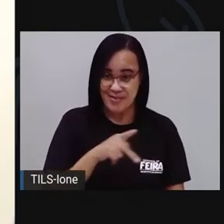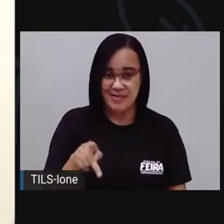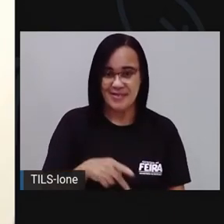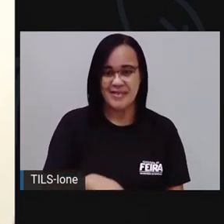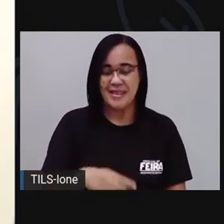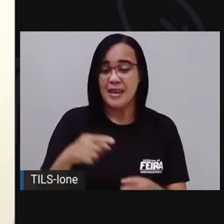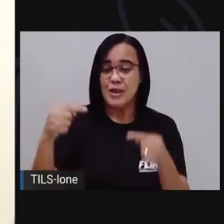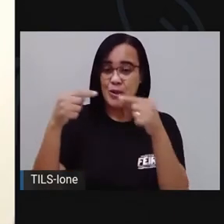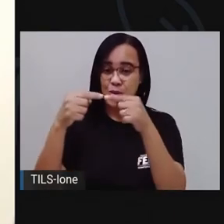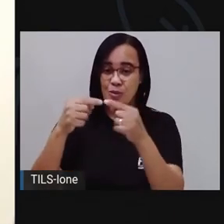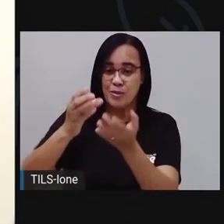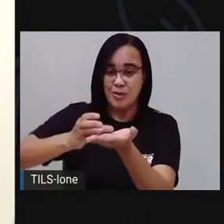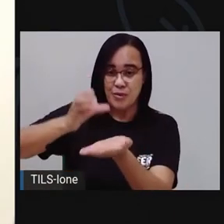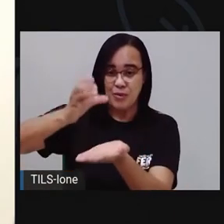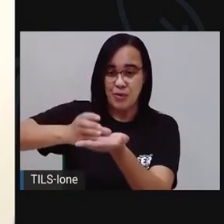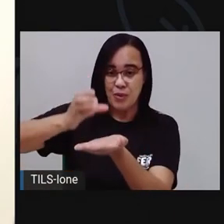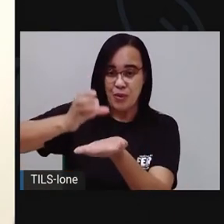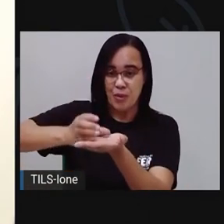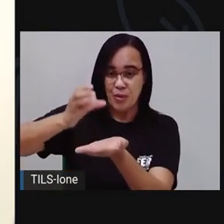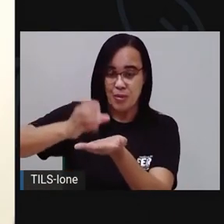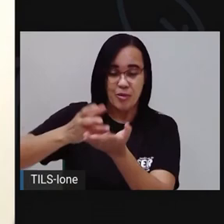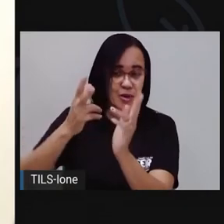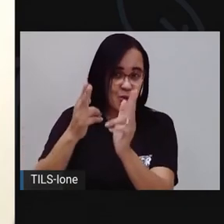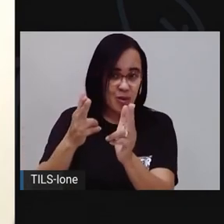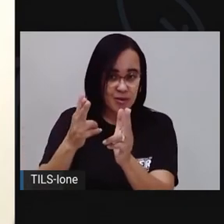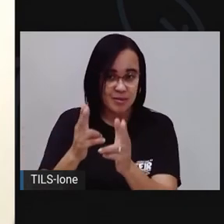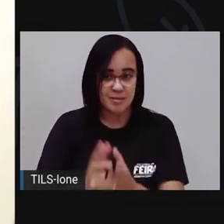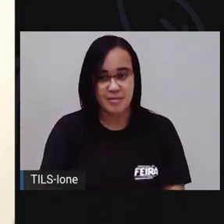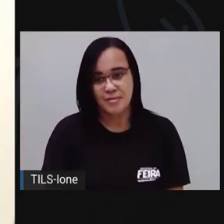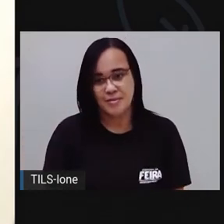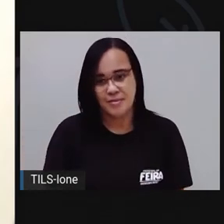Deixa só a Pró usar aqui.